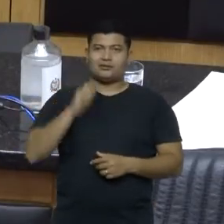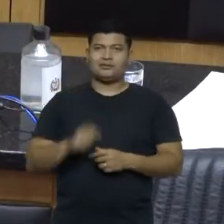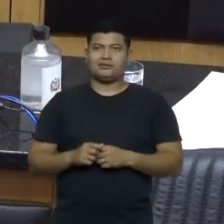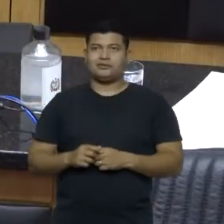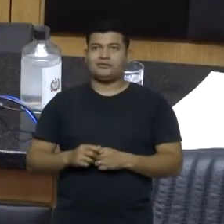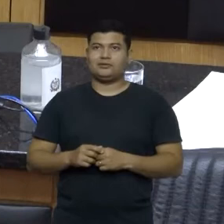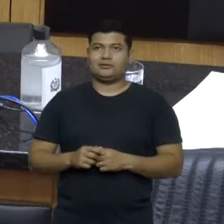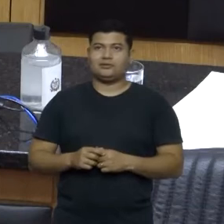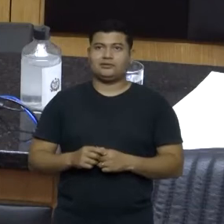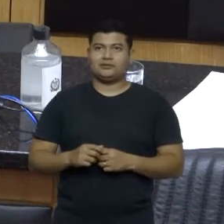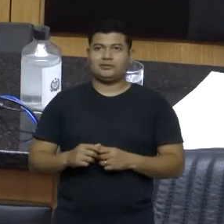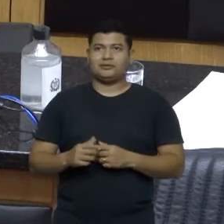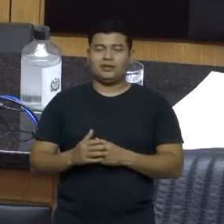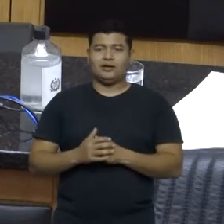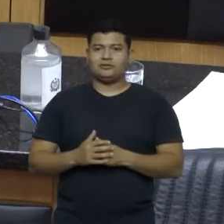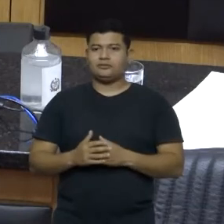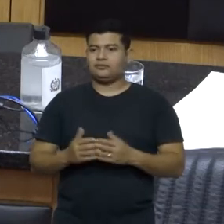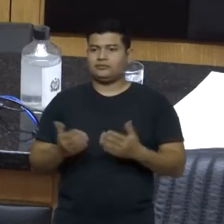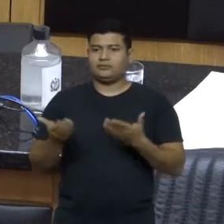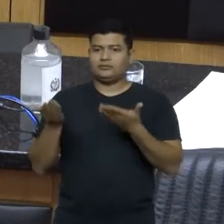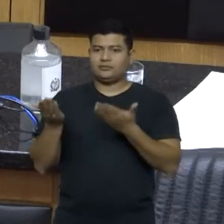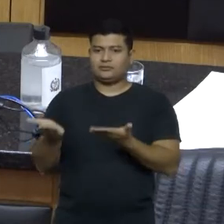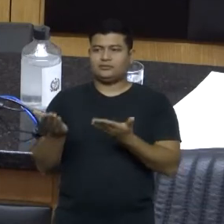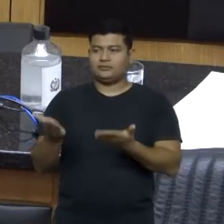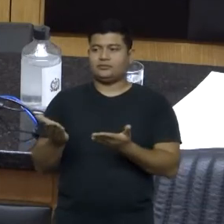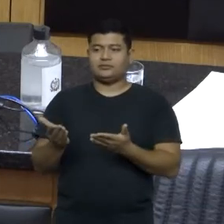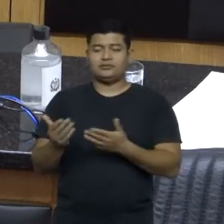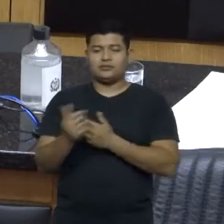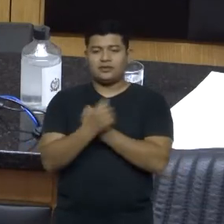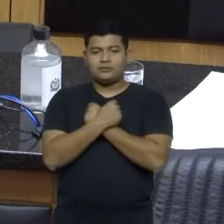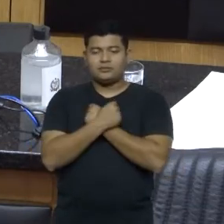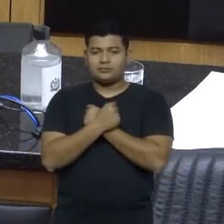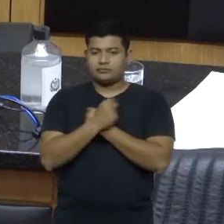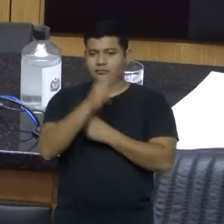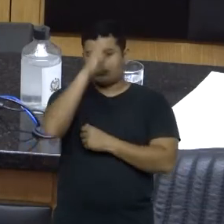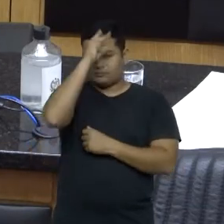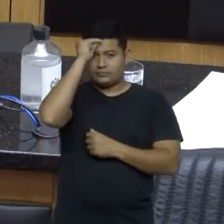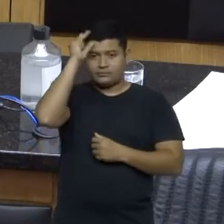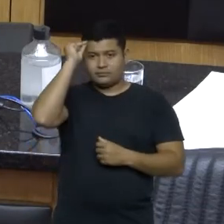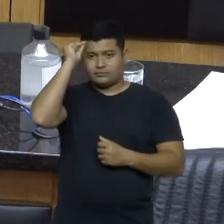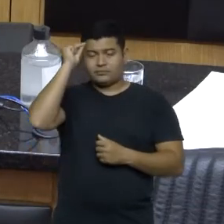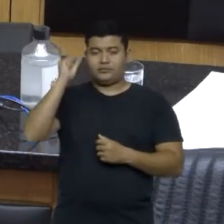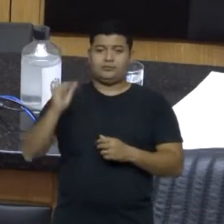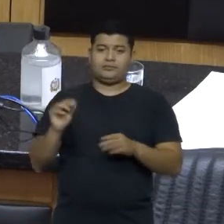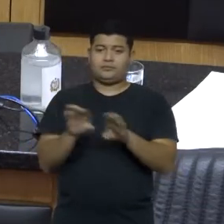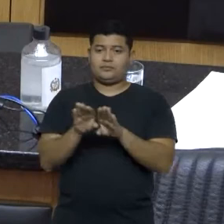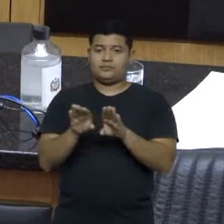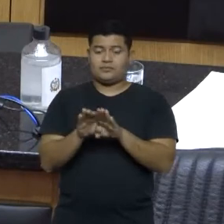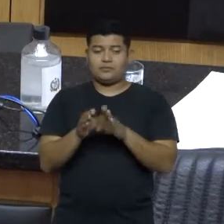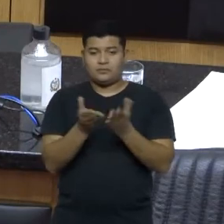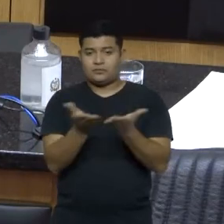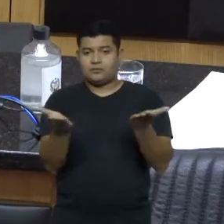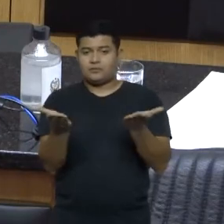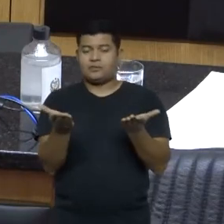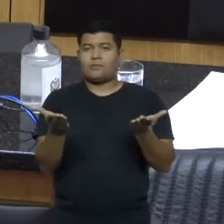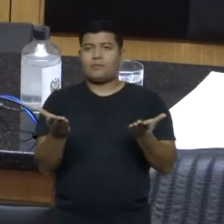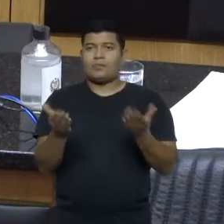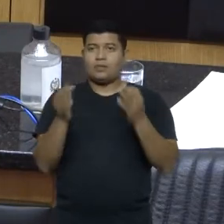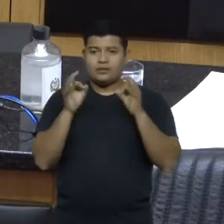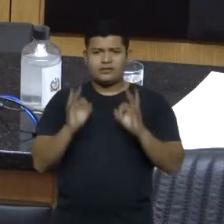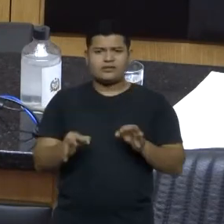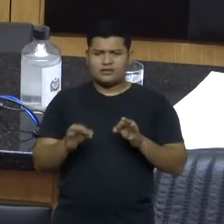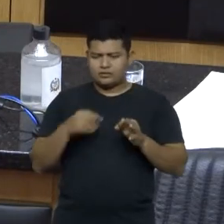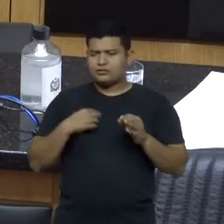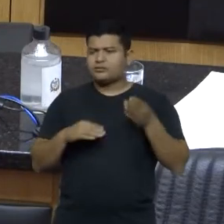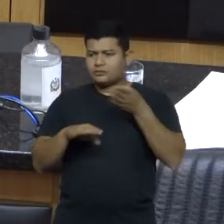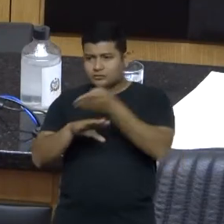bom lá também, que recebe a gente de coração. Levo um abraço ao prefeito, a vocês também, e a gente estará de certeza absoluta pelo que a gente